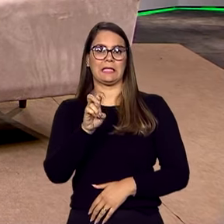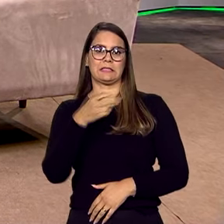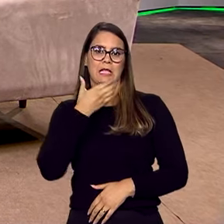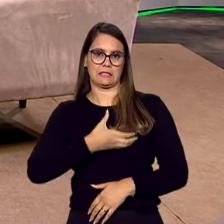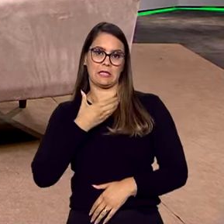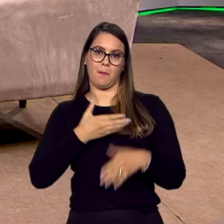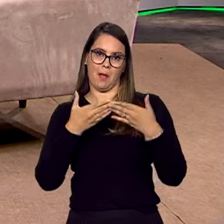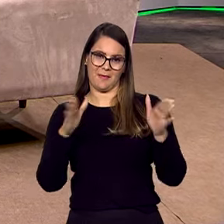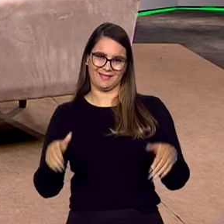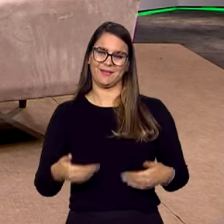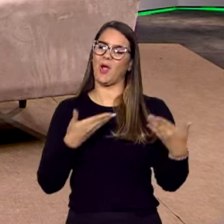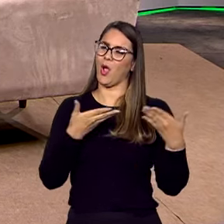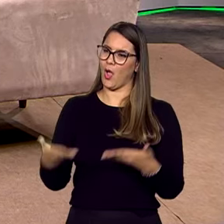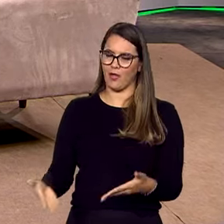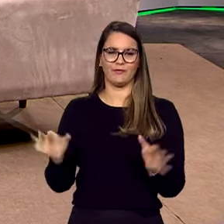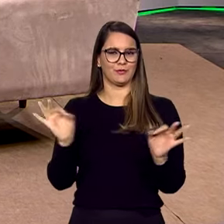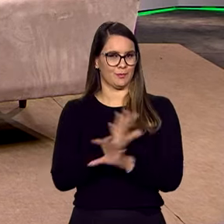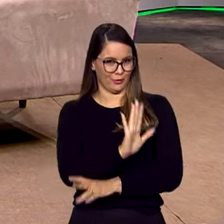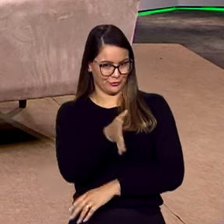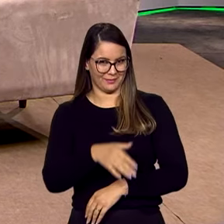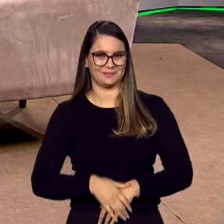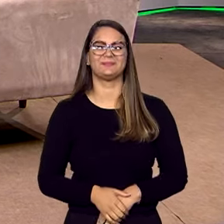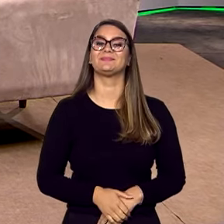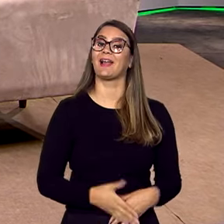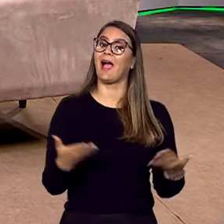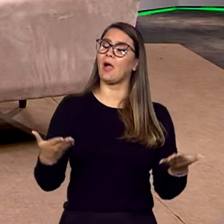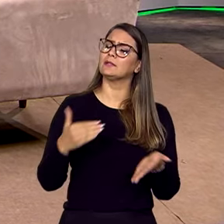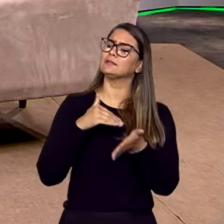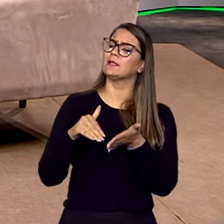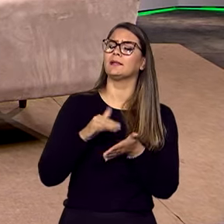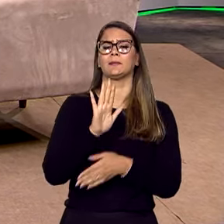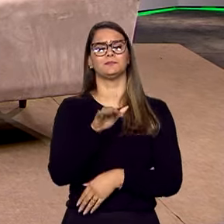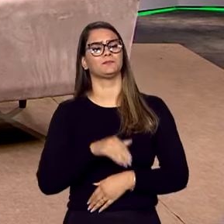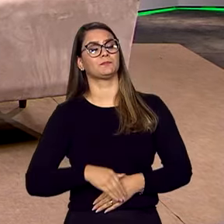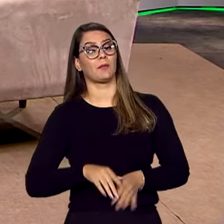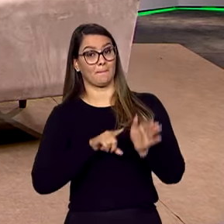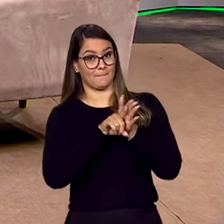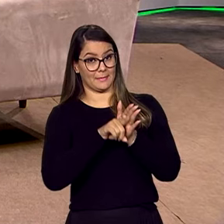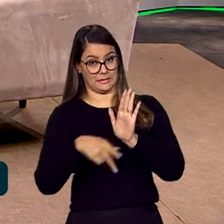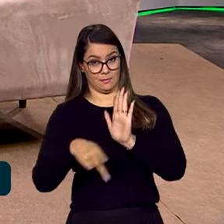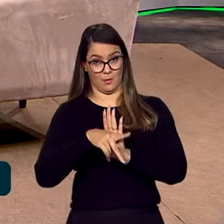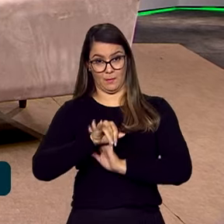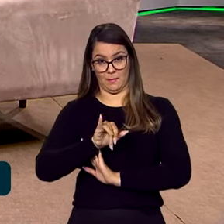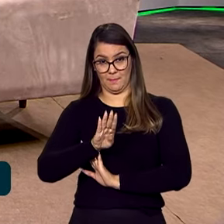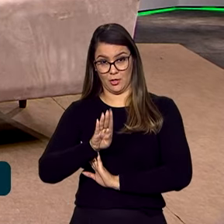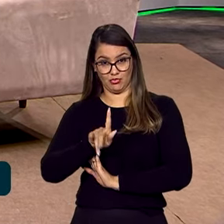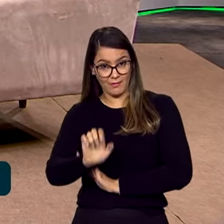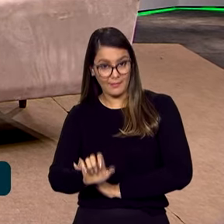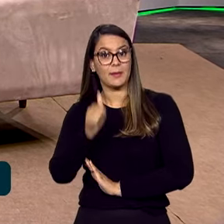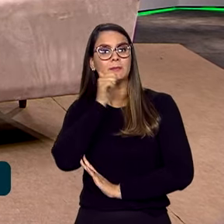aberta. Tá certo. Então, o convite está feito aqui para todo mundo. Está Exatamente. Agora, secretária, segundo uma pesquisa do IBGE, as mulheres